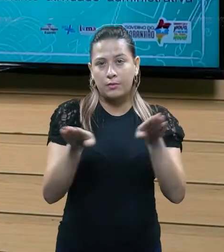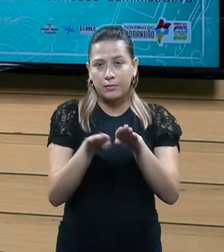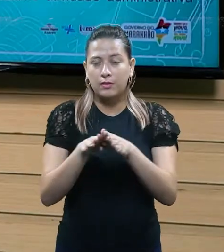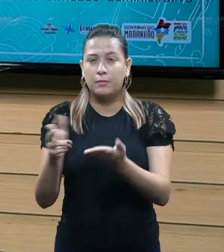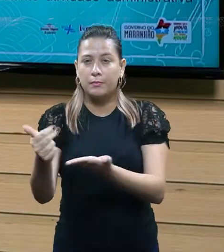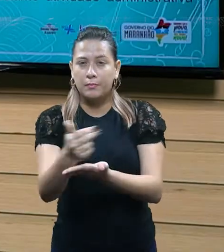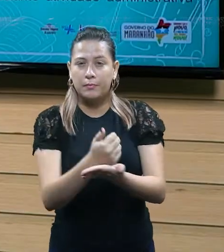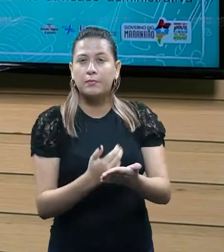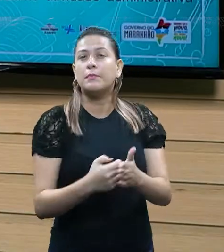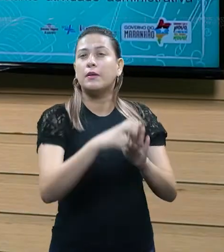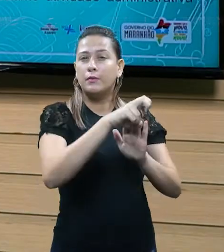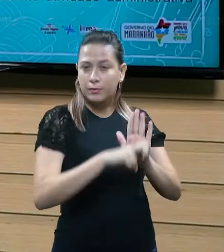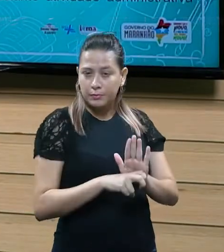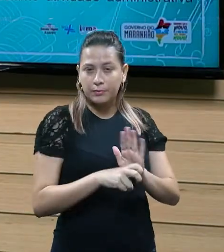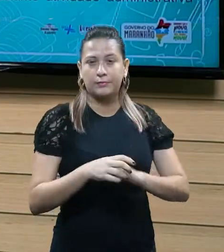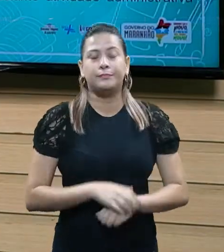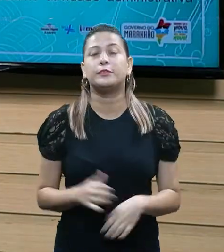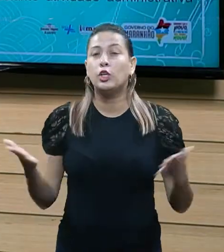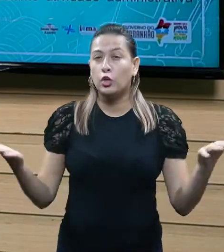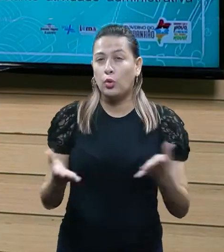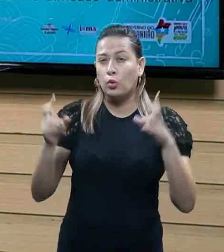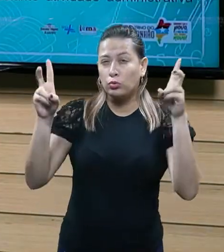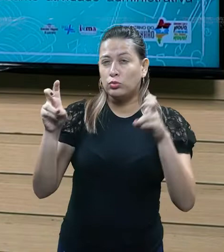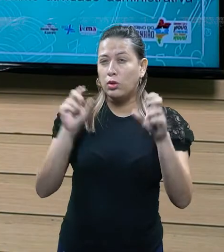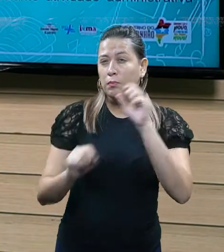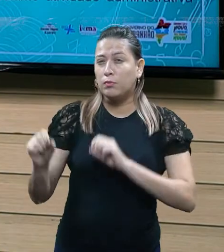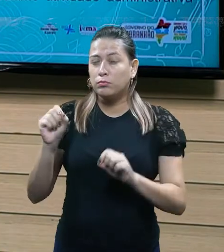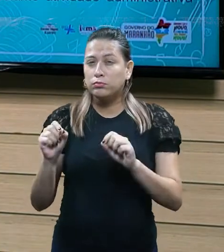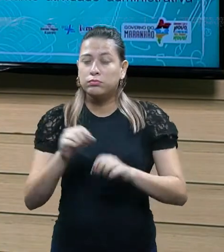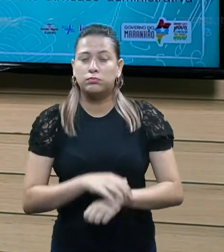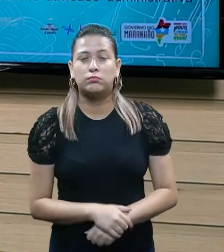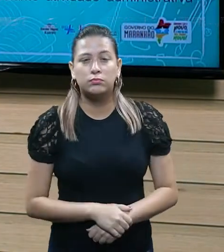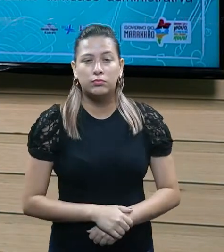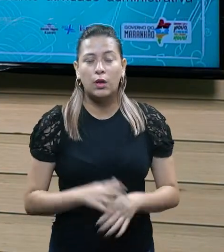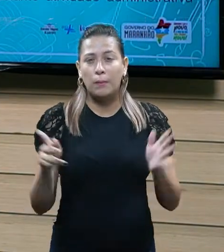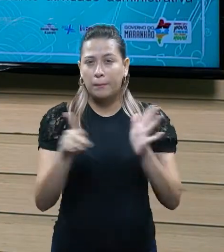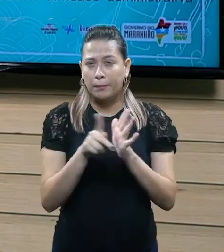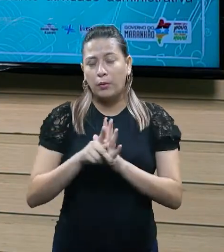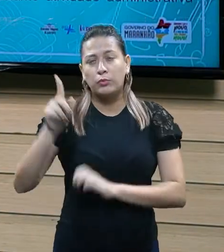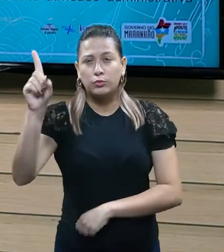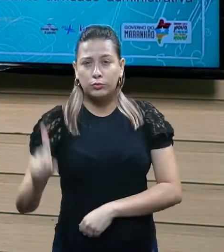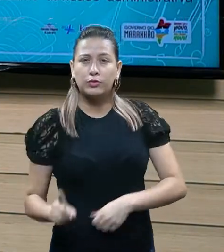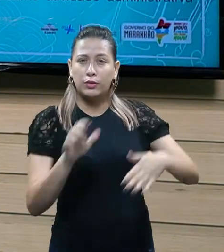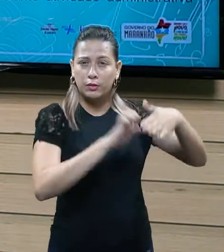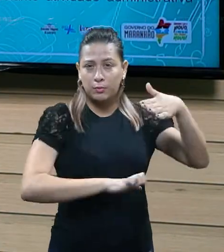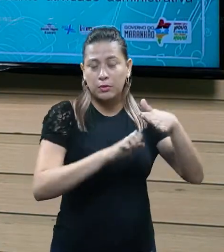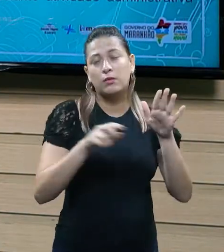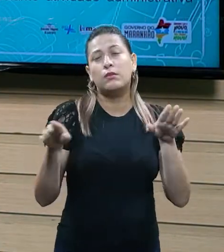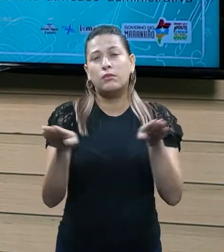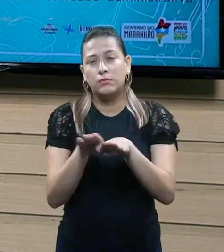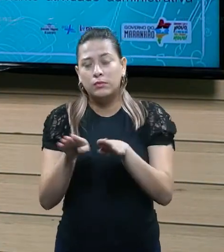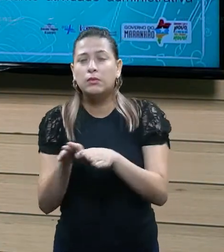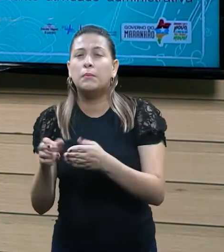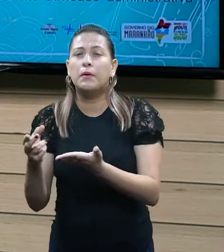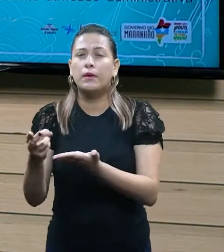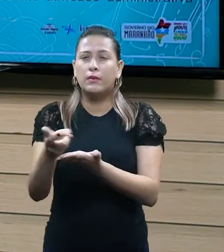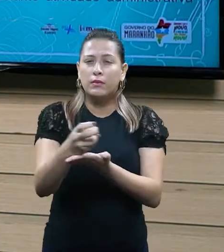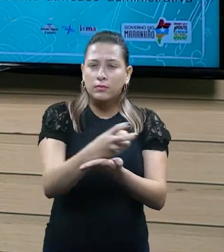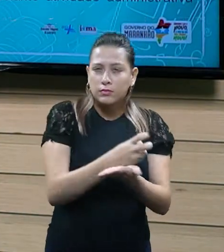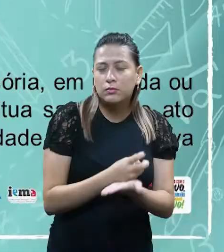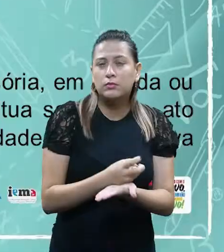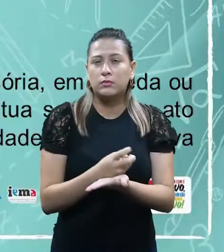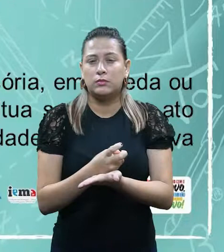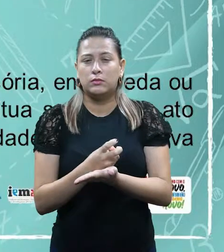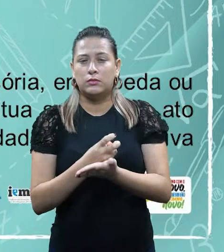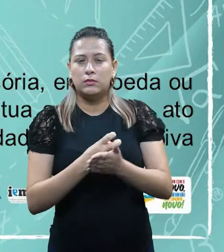Inicialmente, a gente escolheu um tema para a nossa aula hoje que permeasse entre os Direito Empresarial e Direito Tributário. Então, o nosso tema da